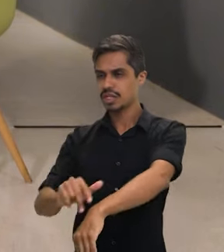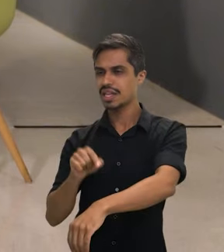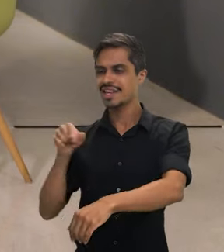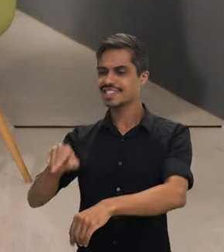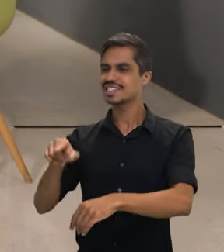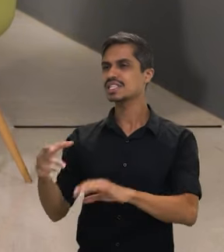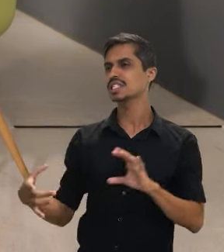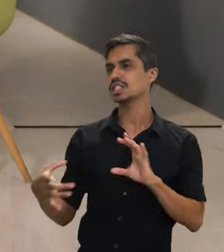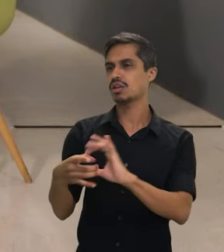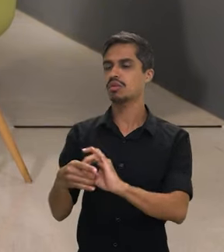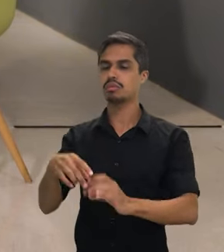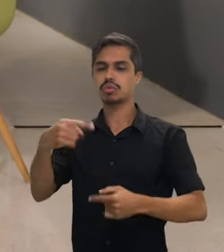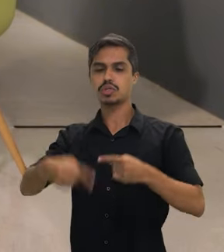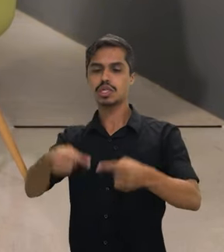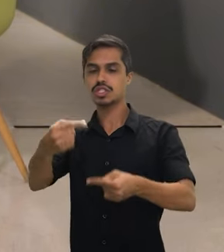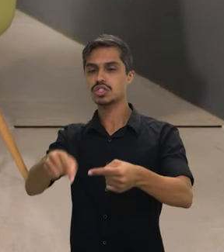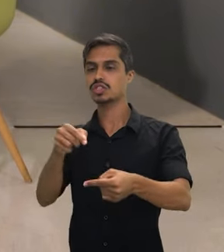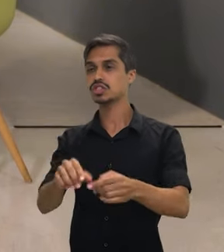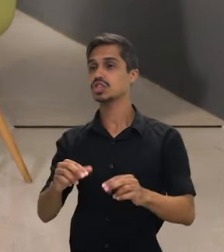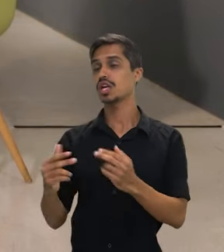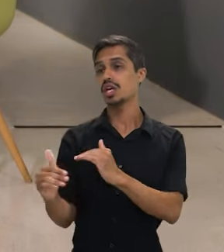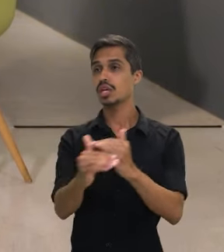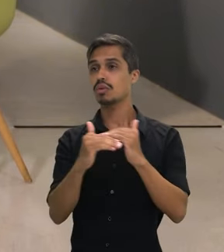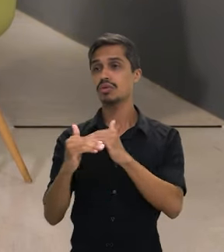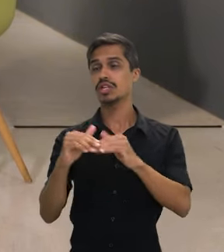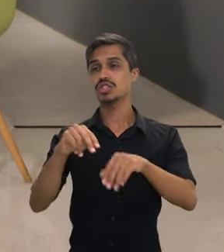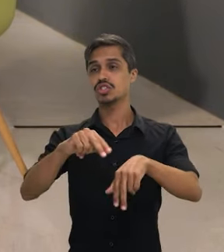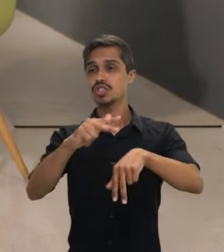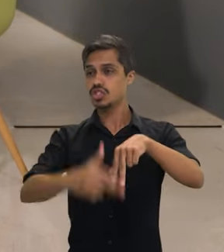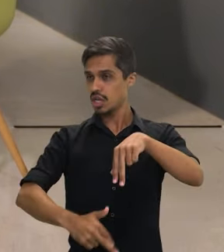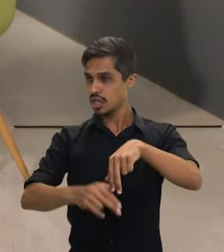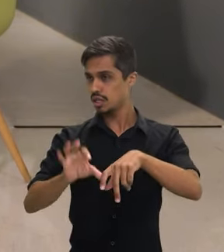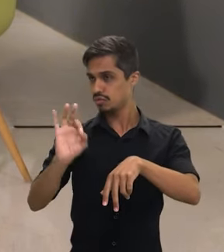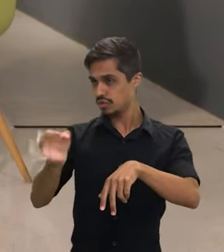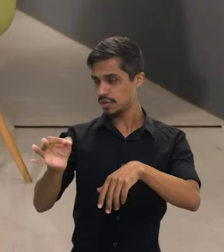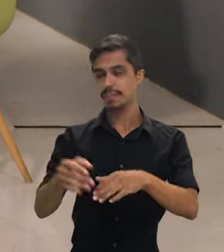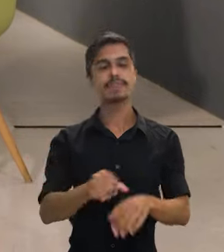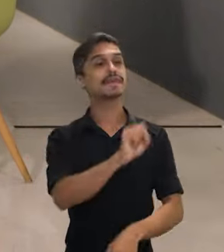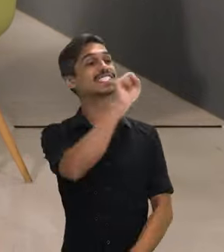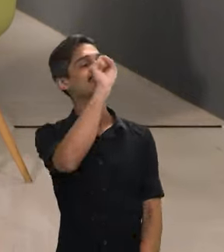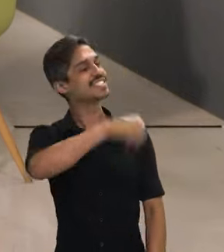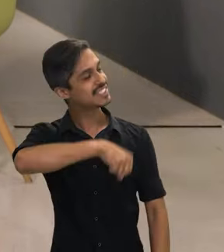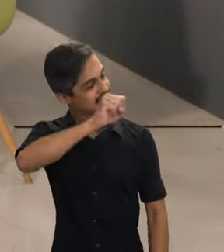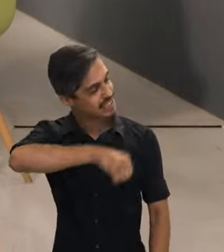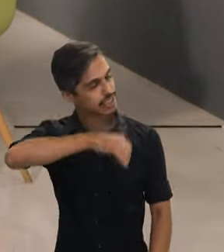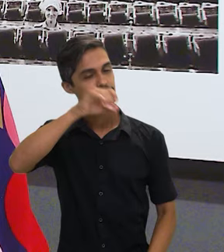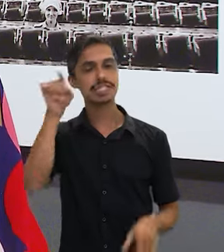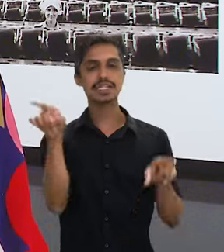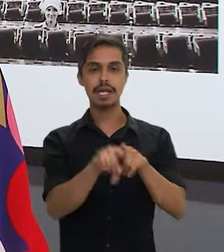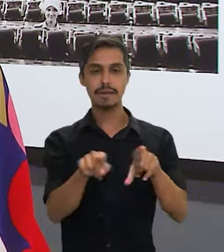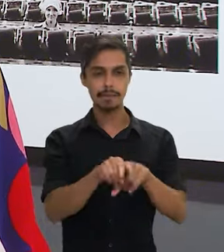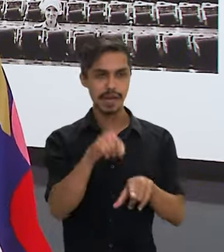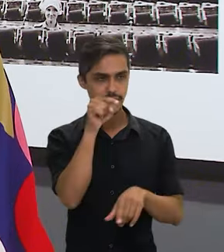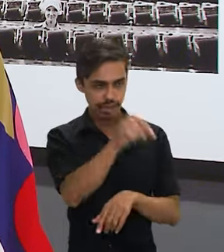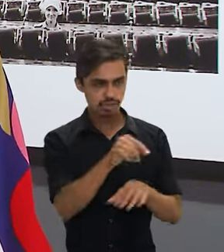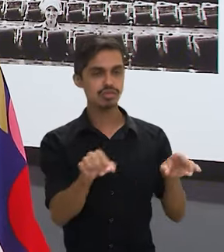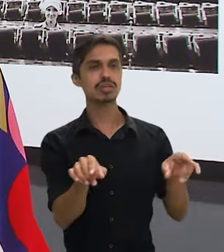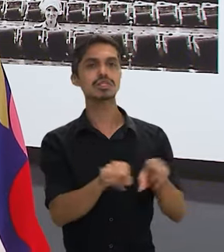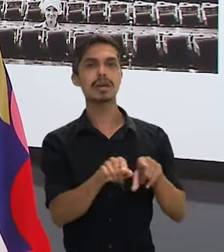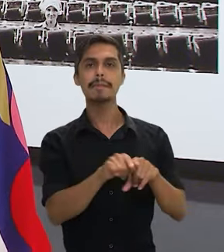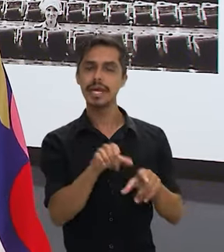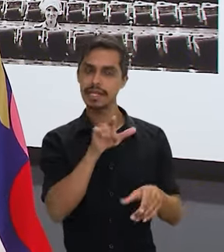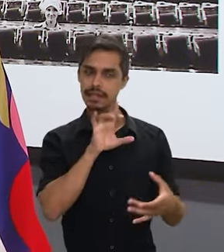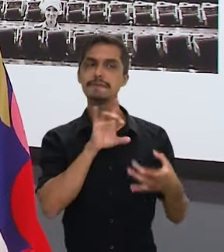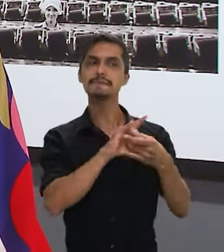passam necessariamente pelas políticas de igualdade de gênero? Com certeza também, não somente isso, mas passa